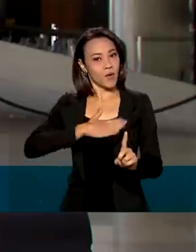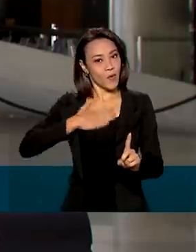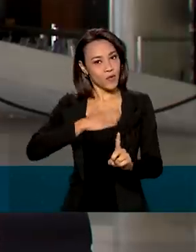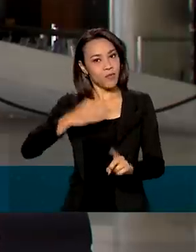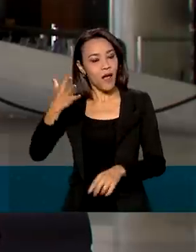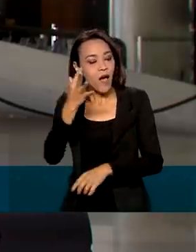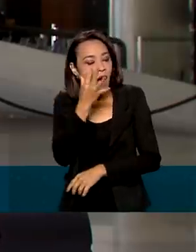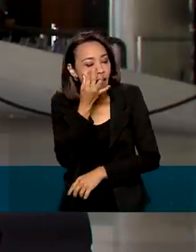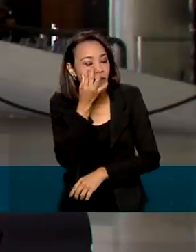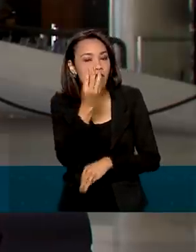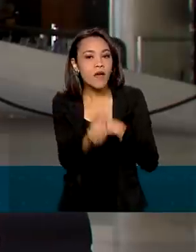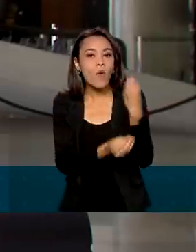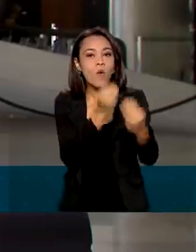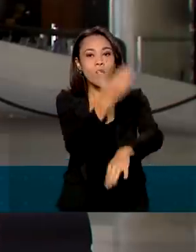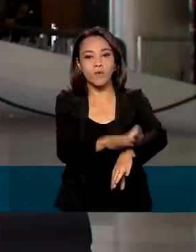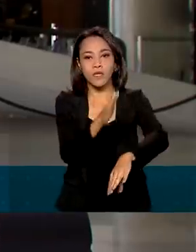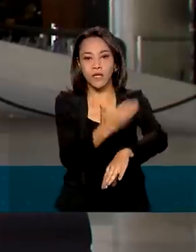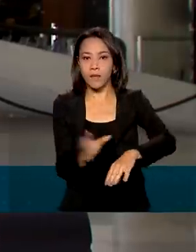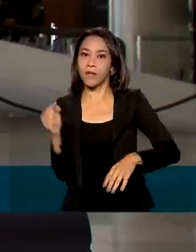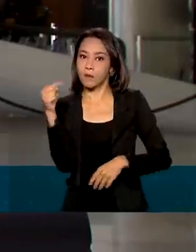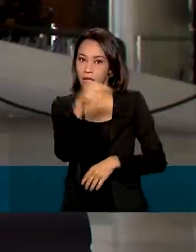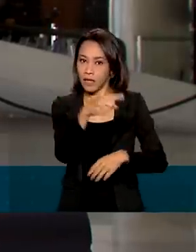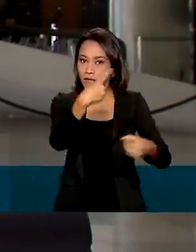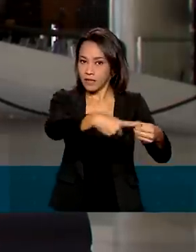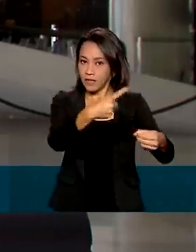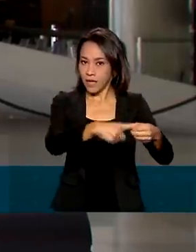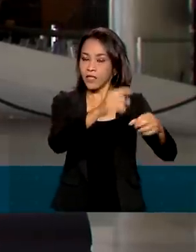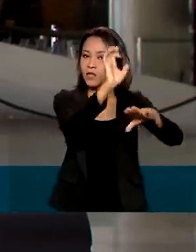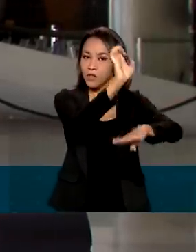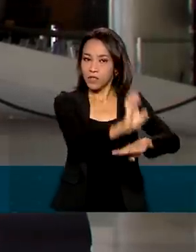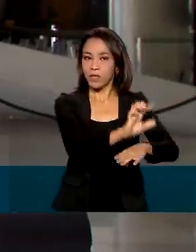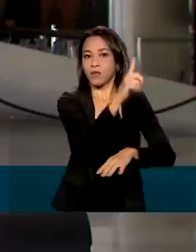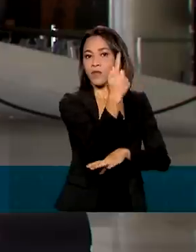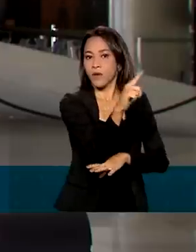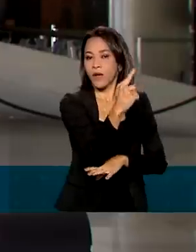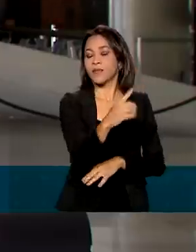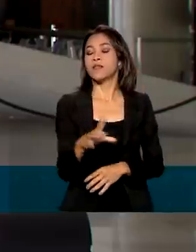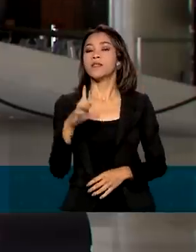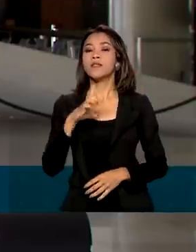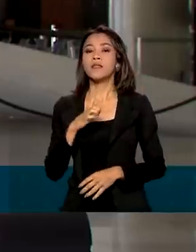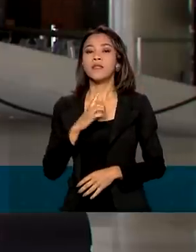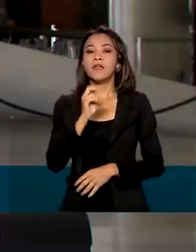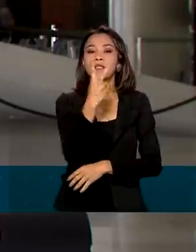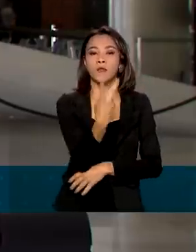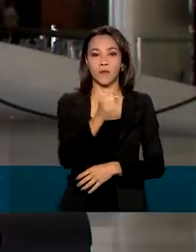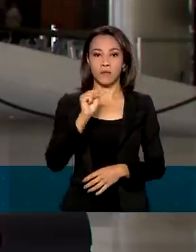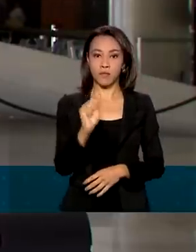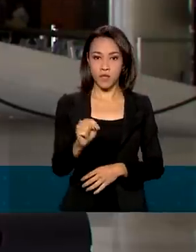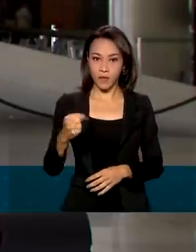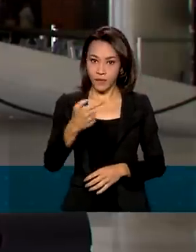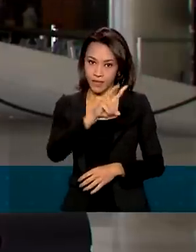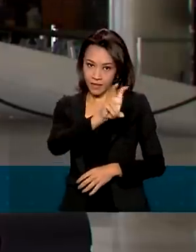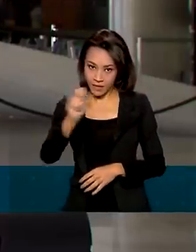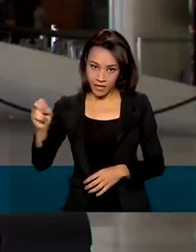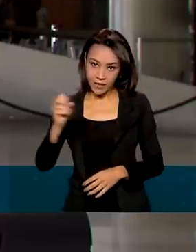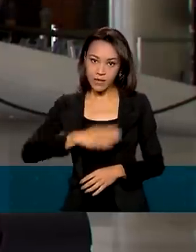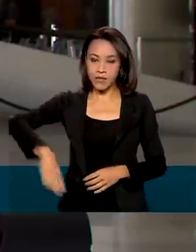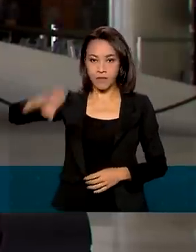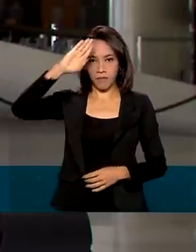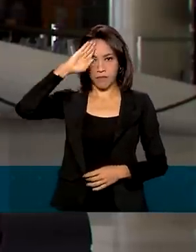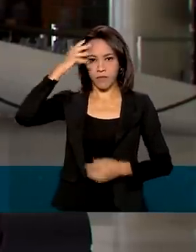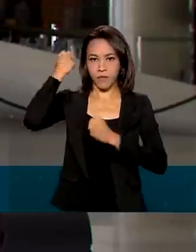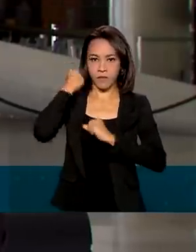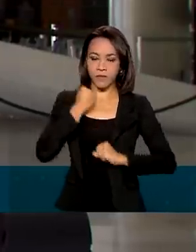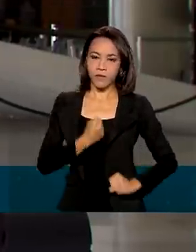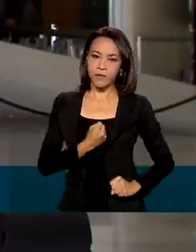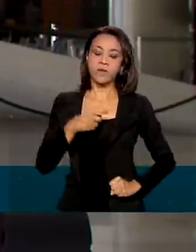ocorrer lá em Formosa. Este ano, a Operação Formosa, Renata, ela envolve 2.500 militares da Marinha, do Exército e da